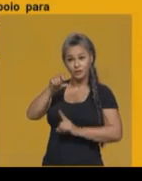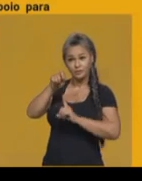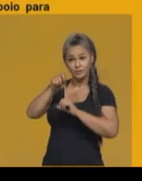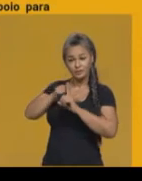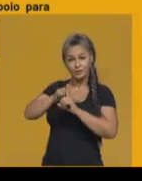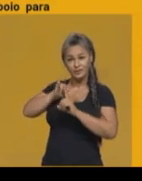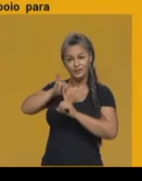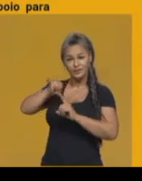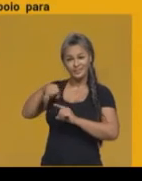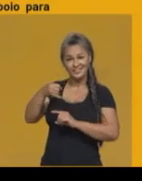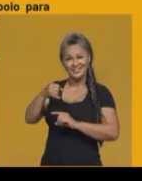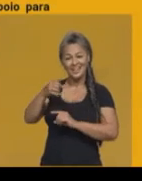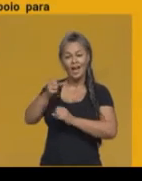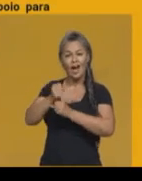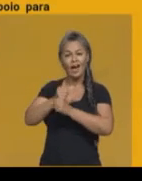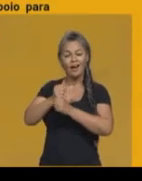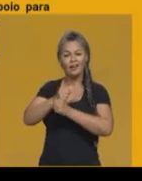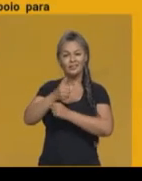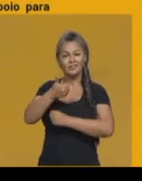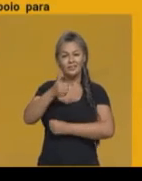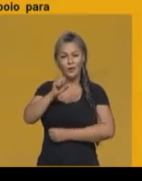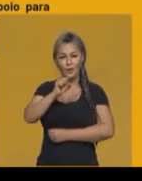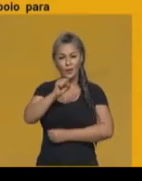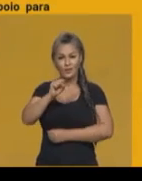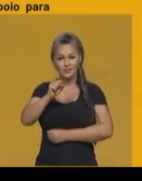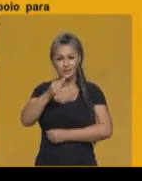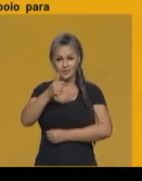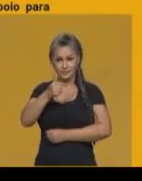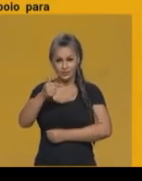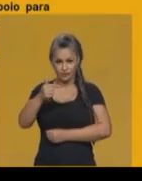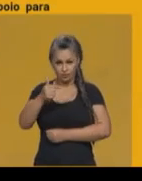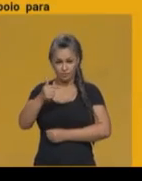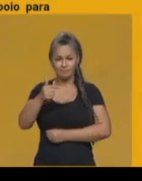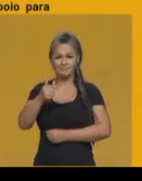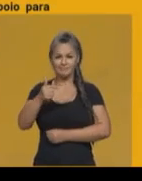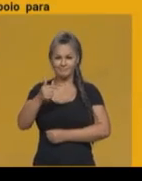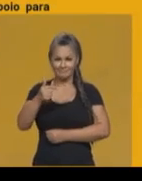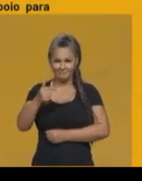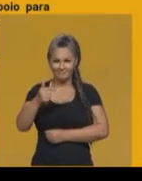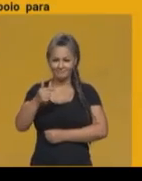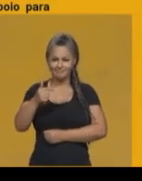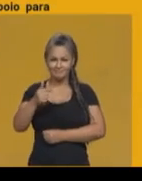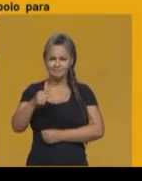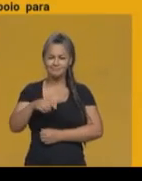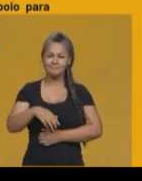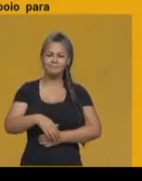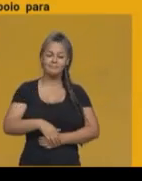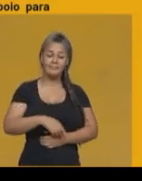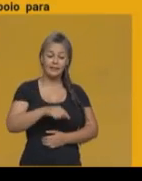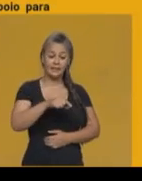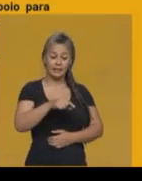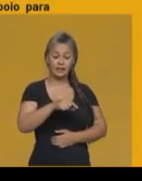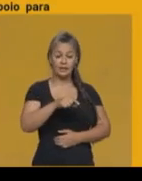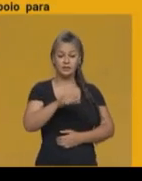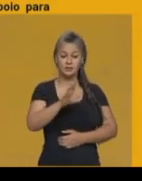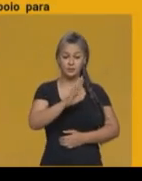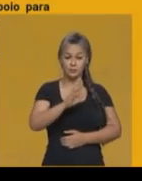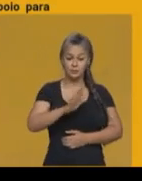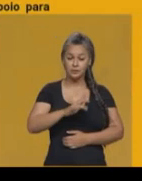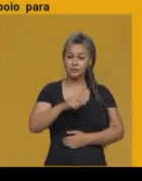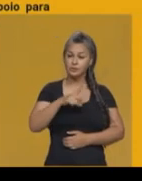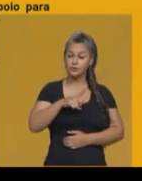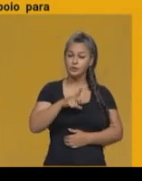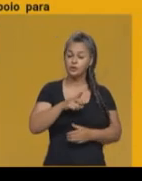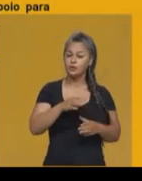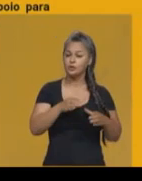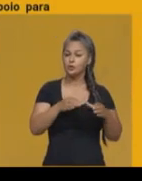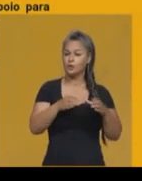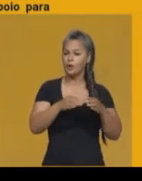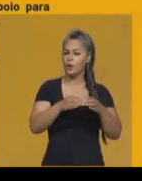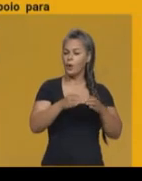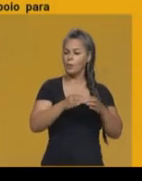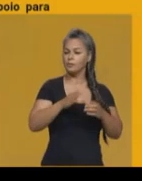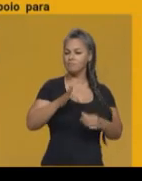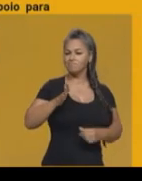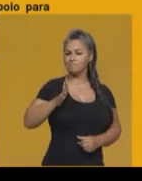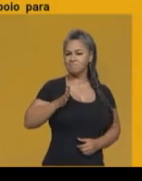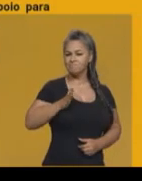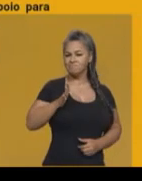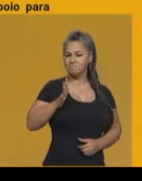brasileiras que eram compostas pelos grandes proprietários de terras e pelos grandes